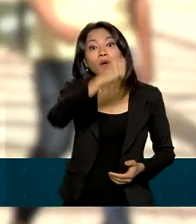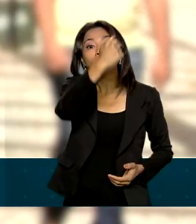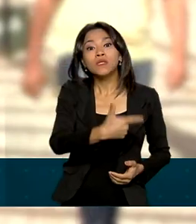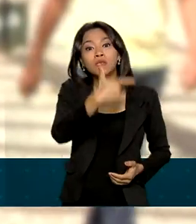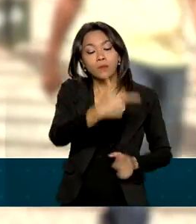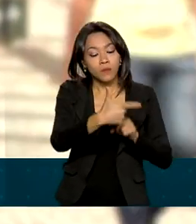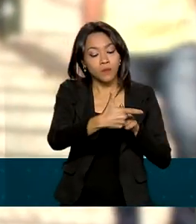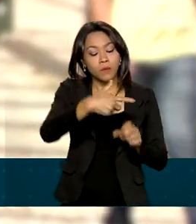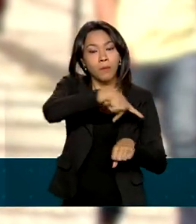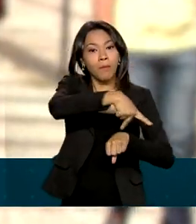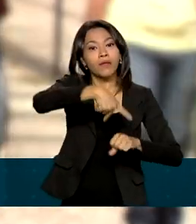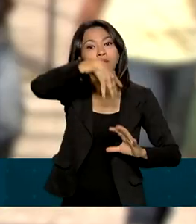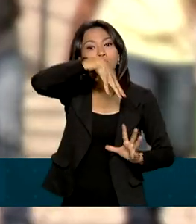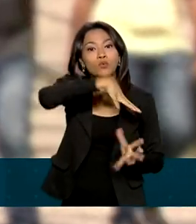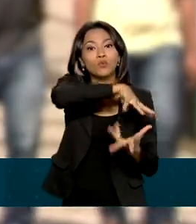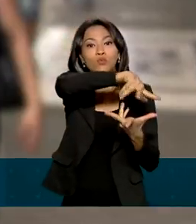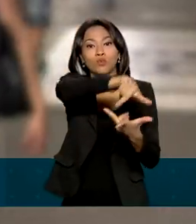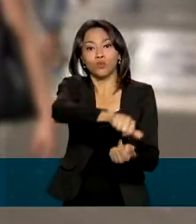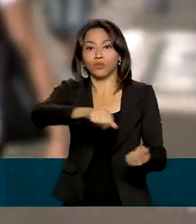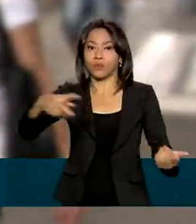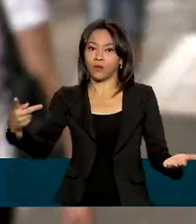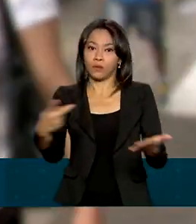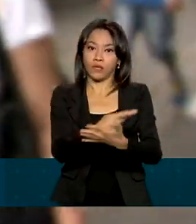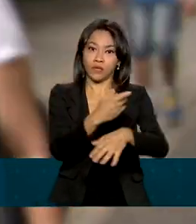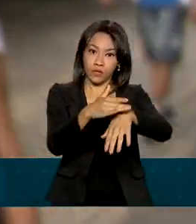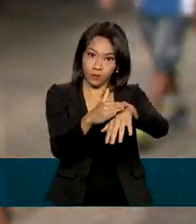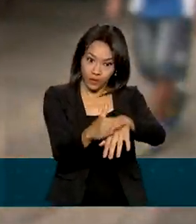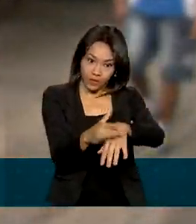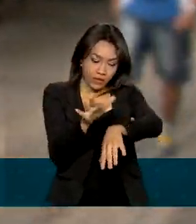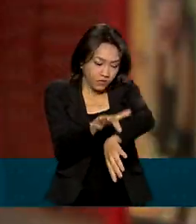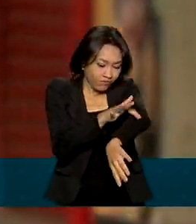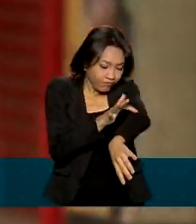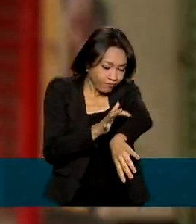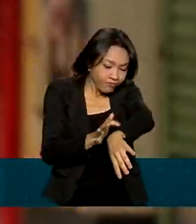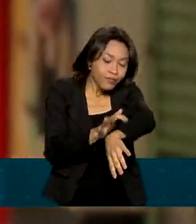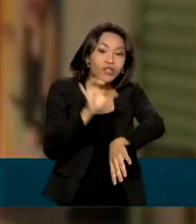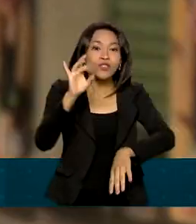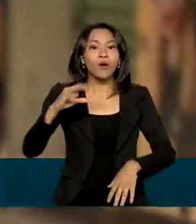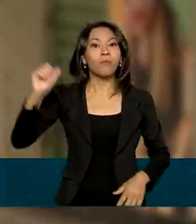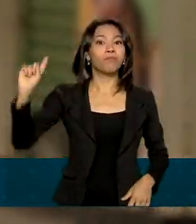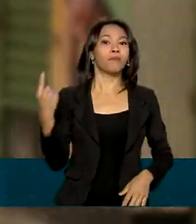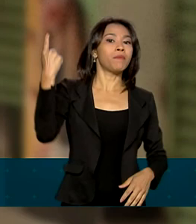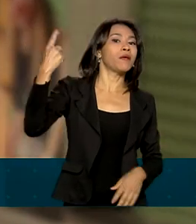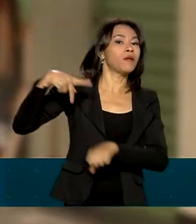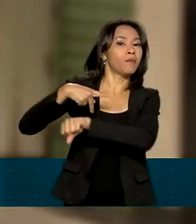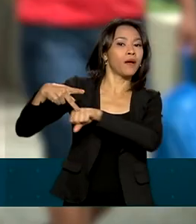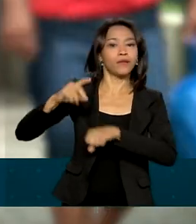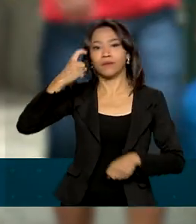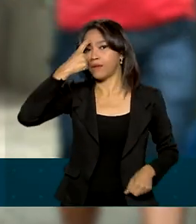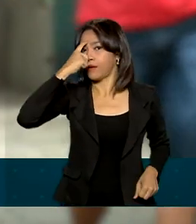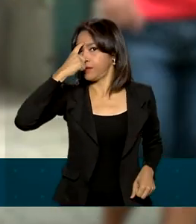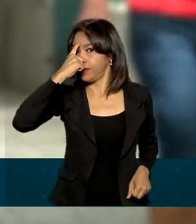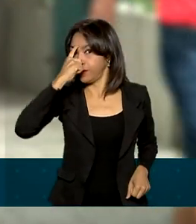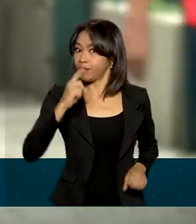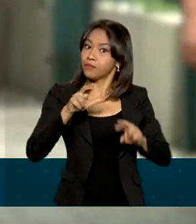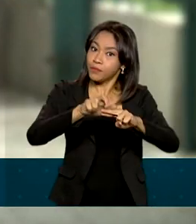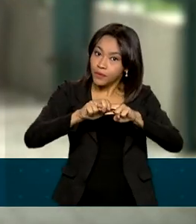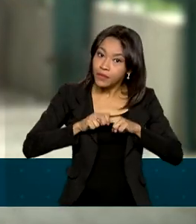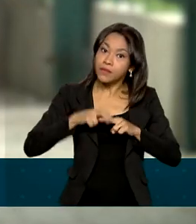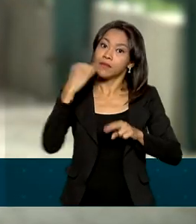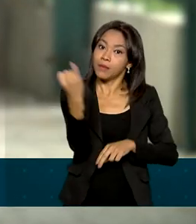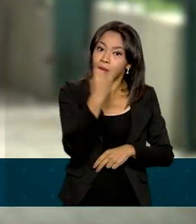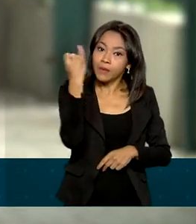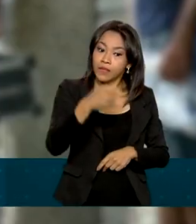país do mundo em números de casos de ranceníase, perdendo apenas para a Índia. Daí, a importância de a